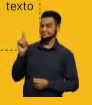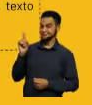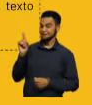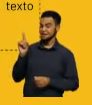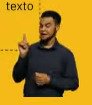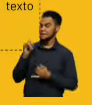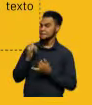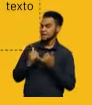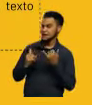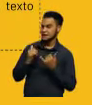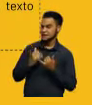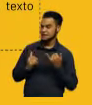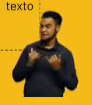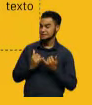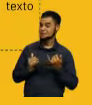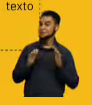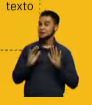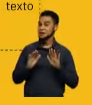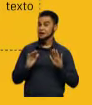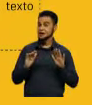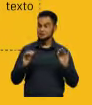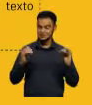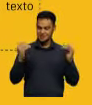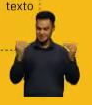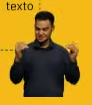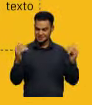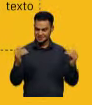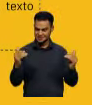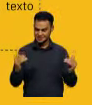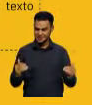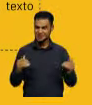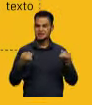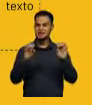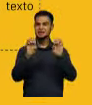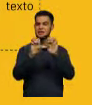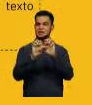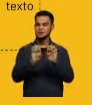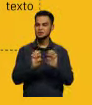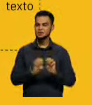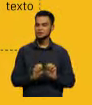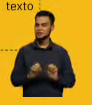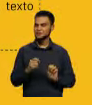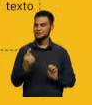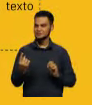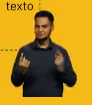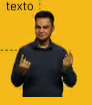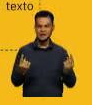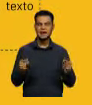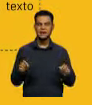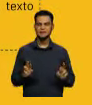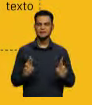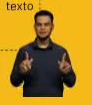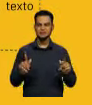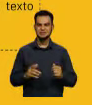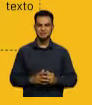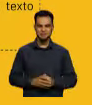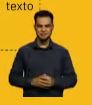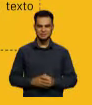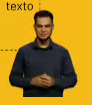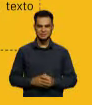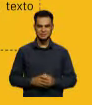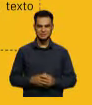diferentes na sua organização, na sua estrutura. Folheto e panfleto podem ser